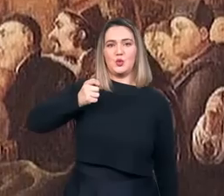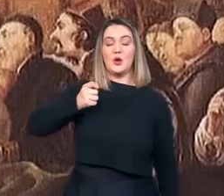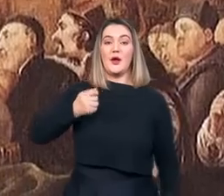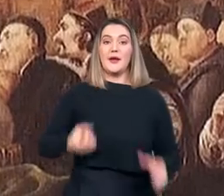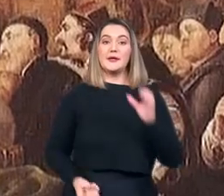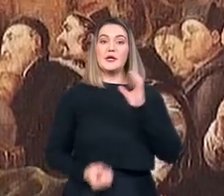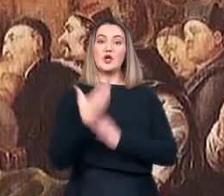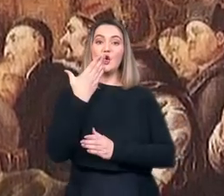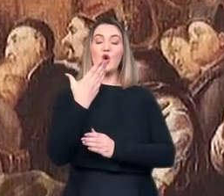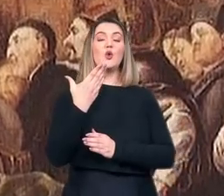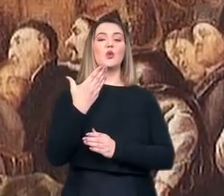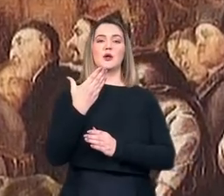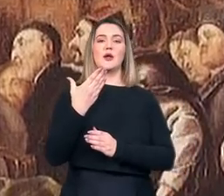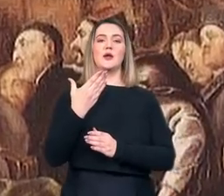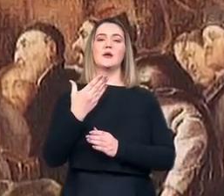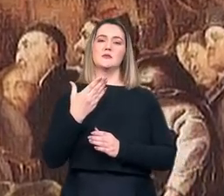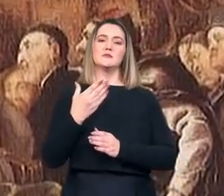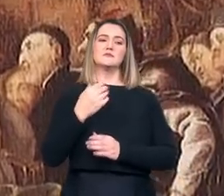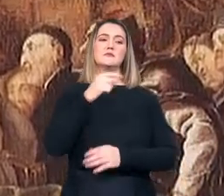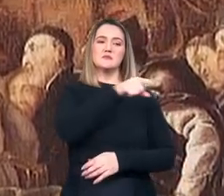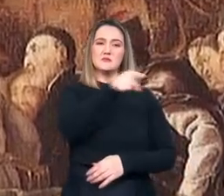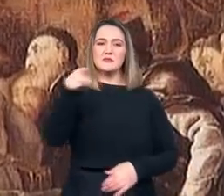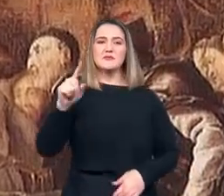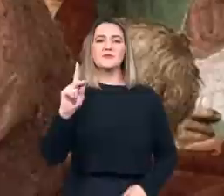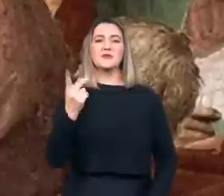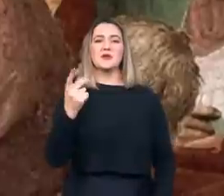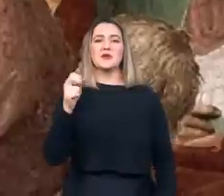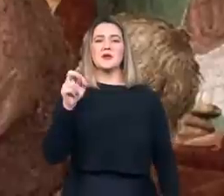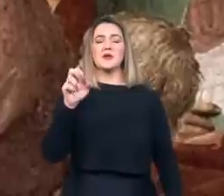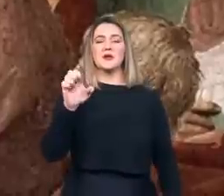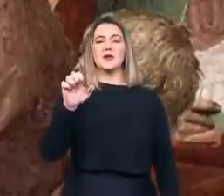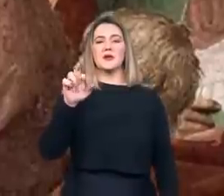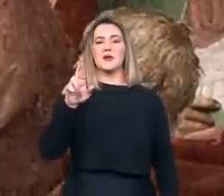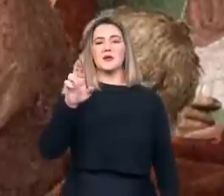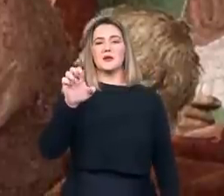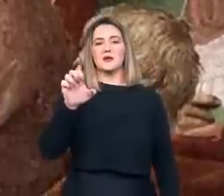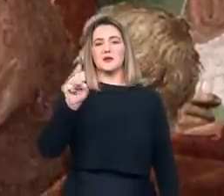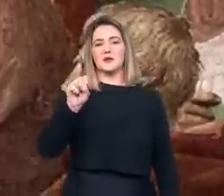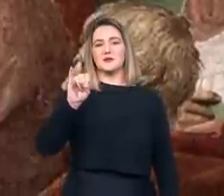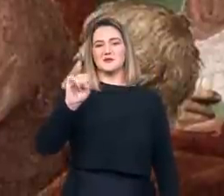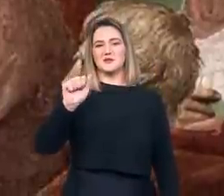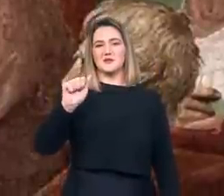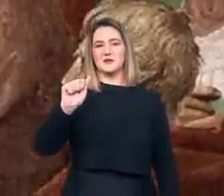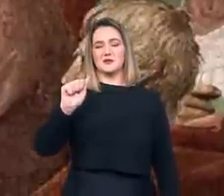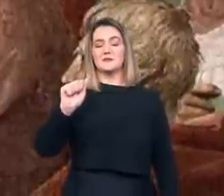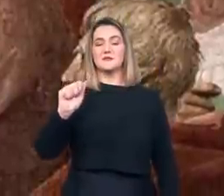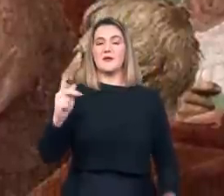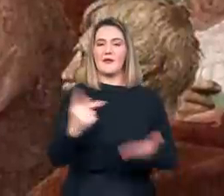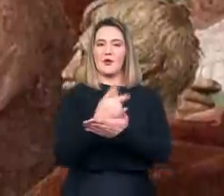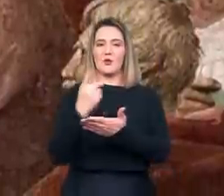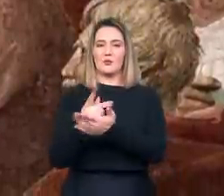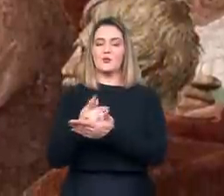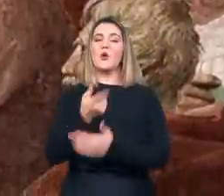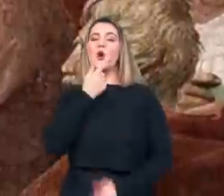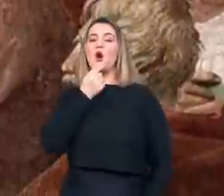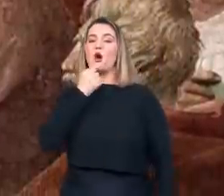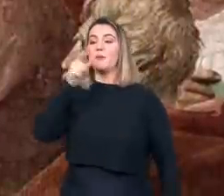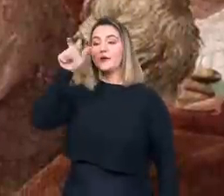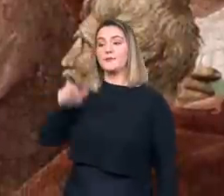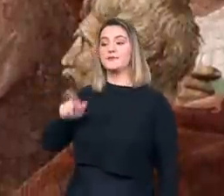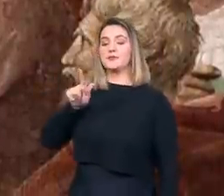Ofício, ou o Tribunal de Condenação de Heresias. O Santo Ofício foi instituído pelo Papa Gregório IX em